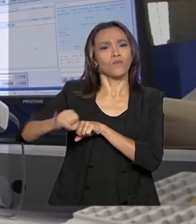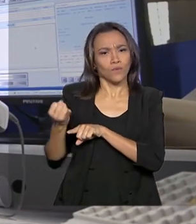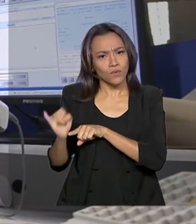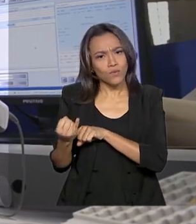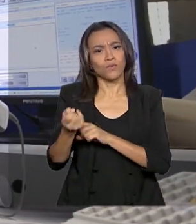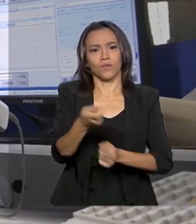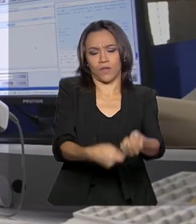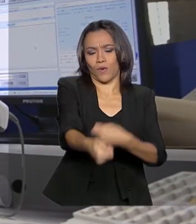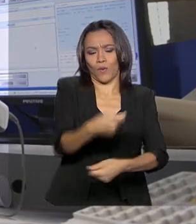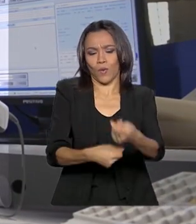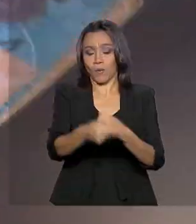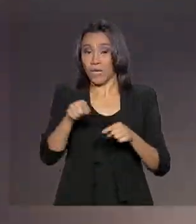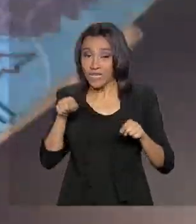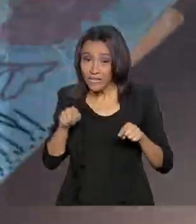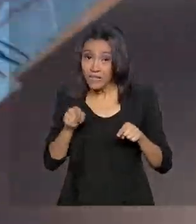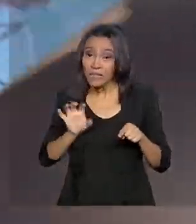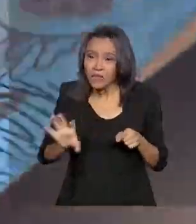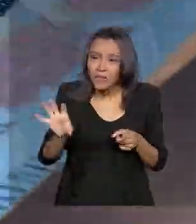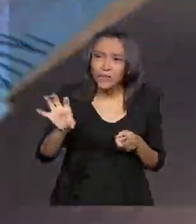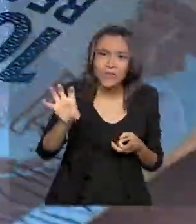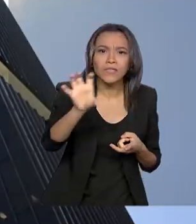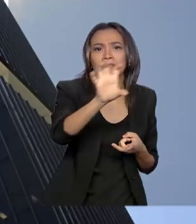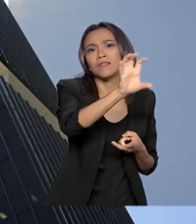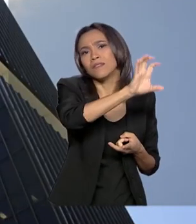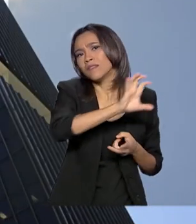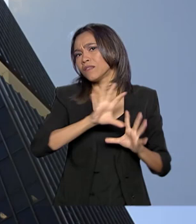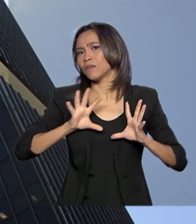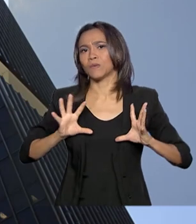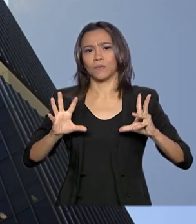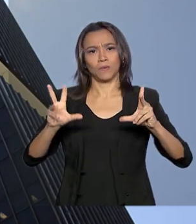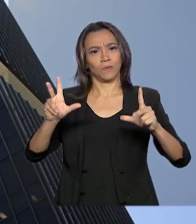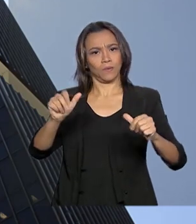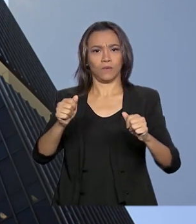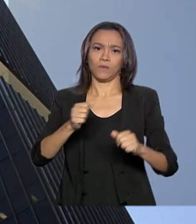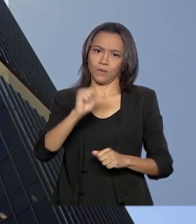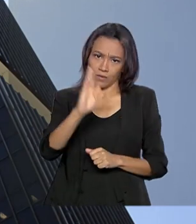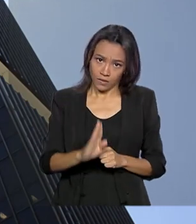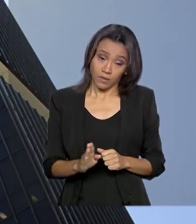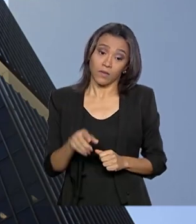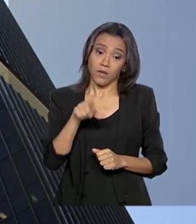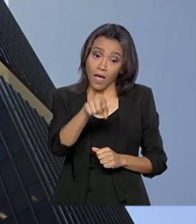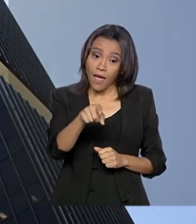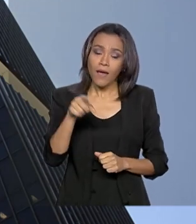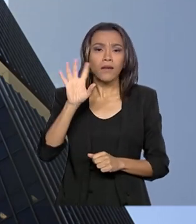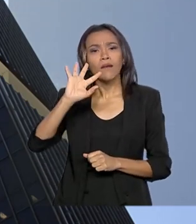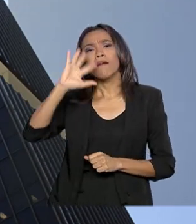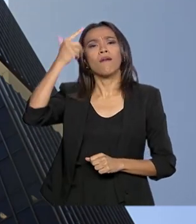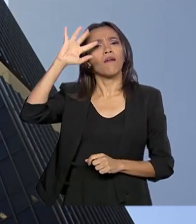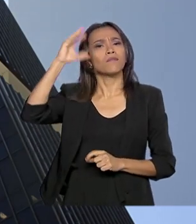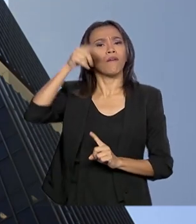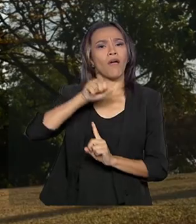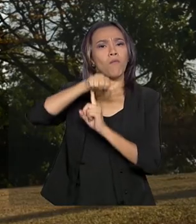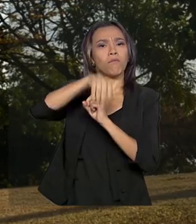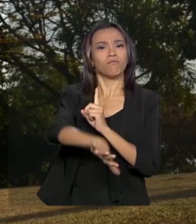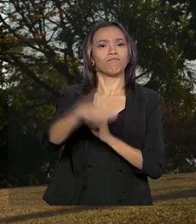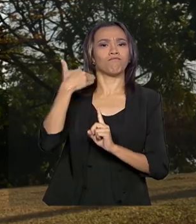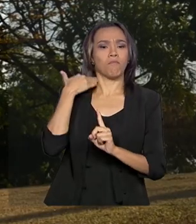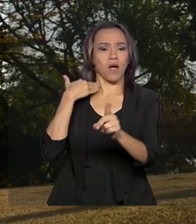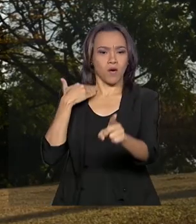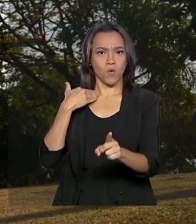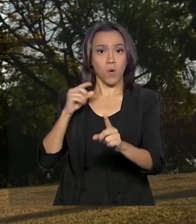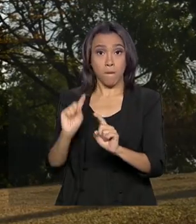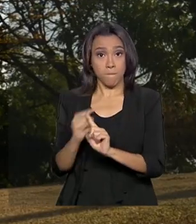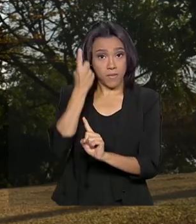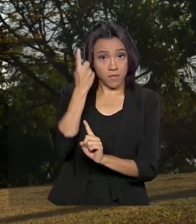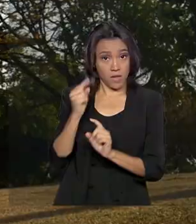com influência em todas as operações de crédito no país, a Selic é definida pelo Comitê de Política Monetária do Banco Central. Na primeira